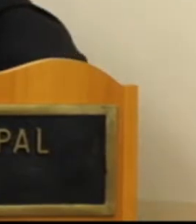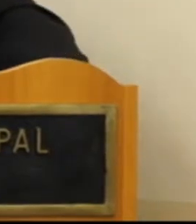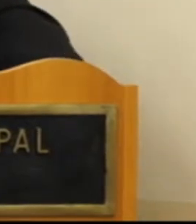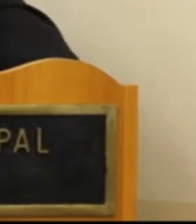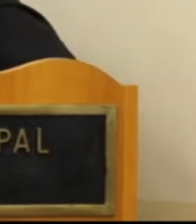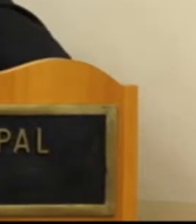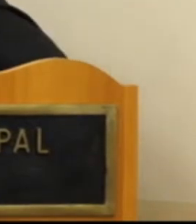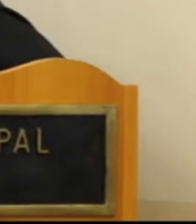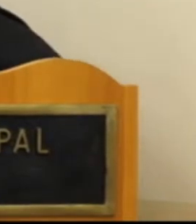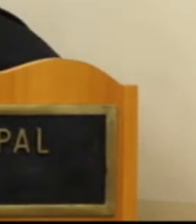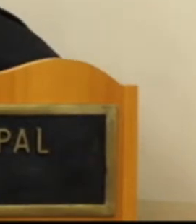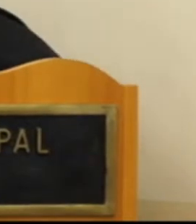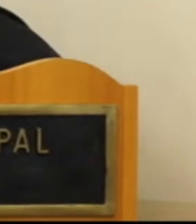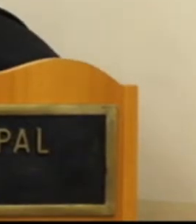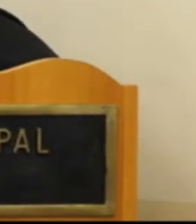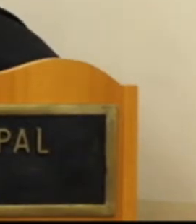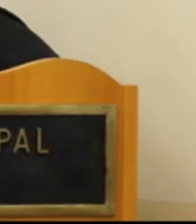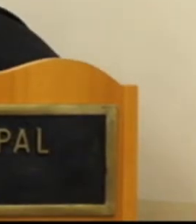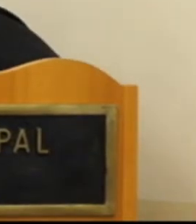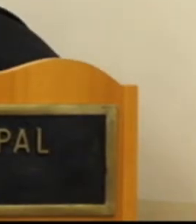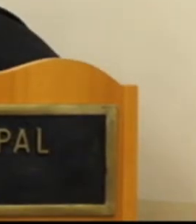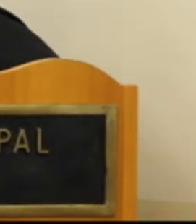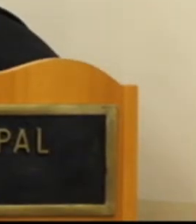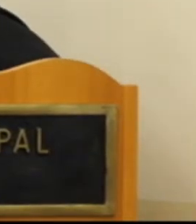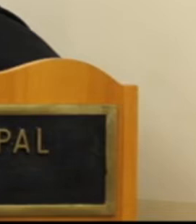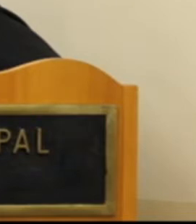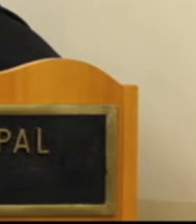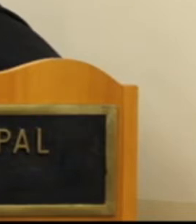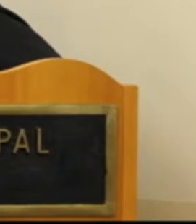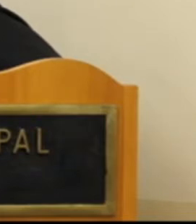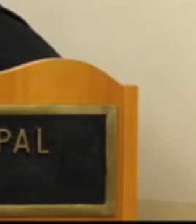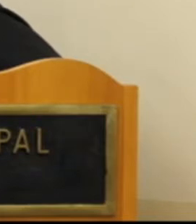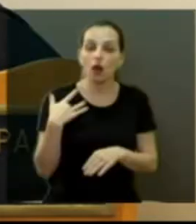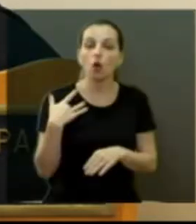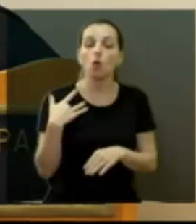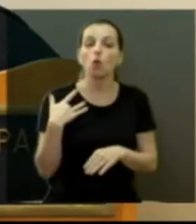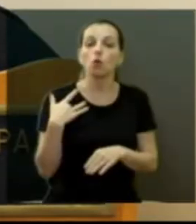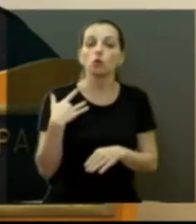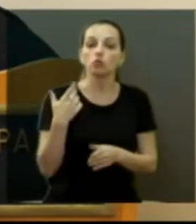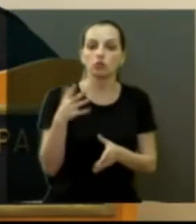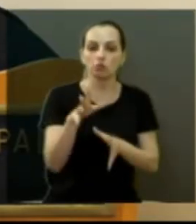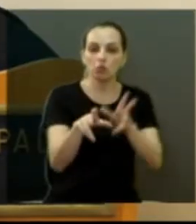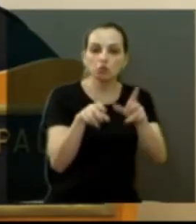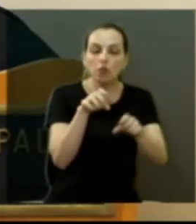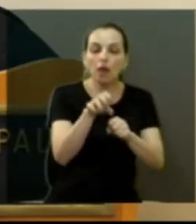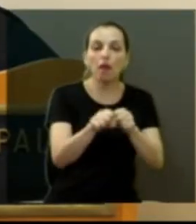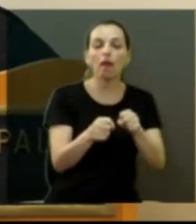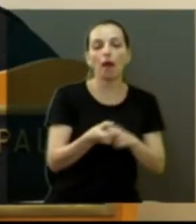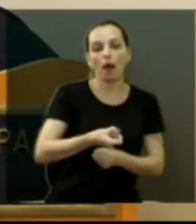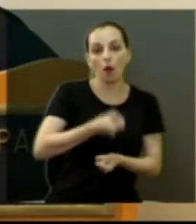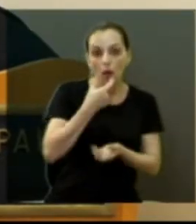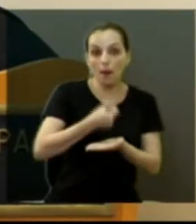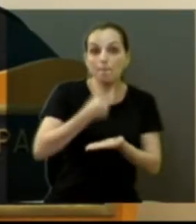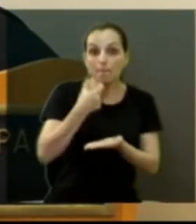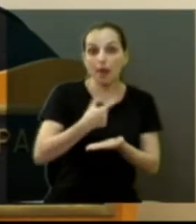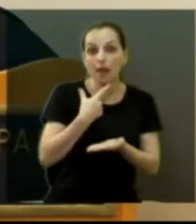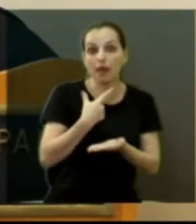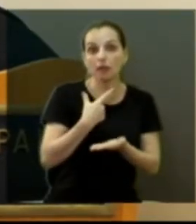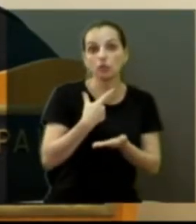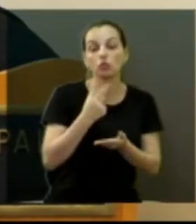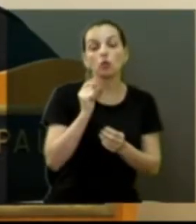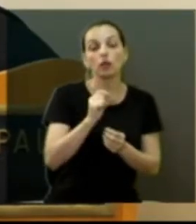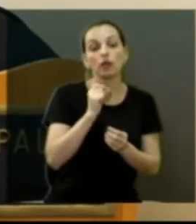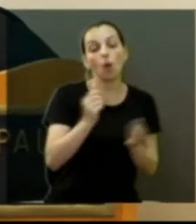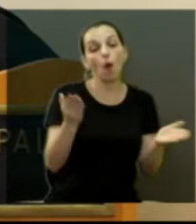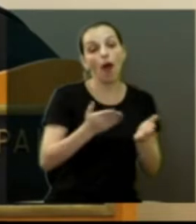geralmente, eles não têm condição de buscar o remédio e eles vão levar em casa. Isso que é um zesto amoroso